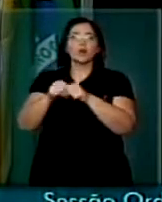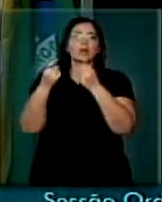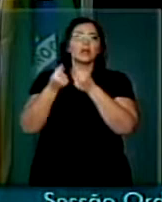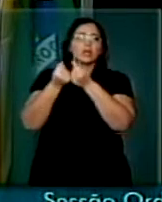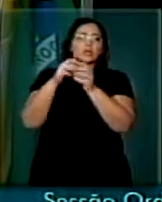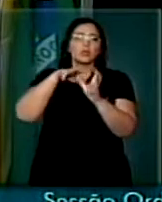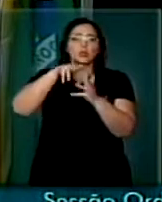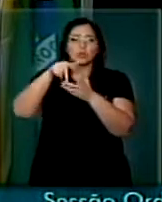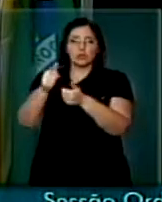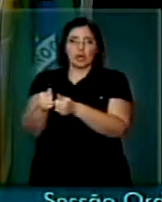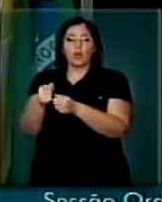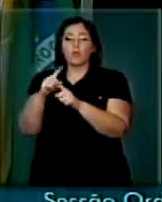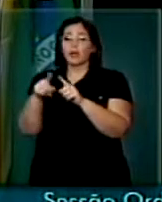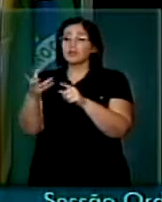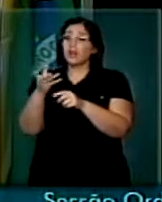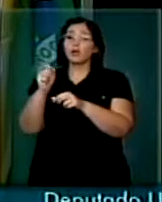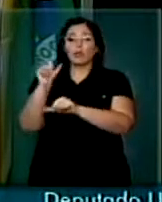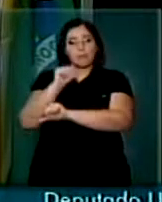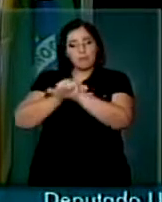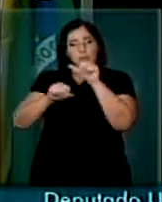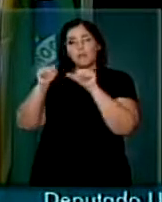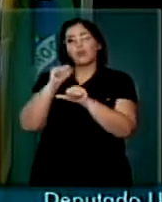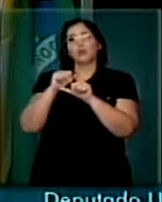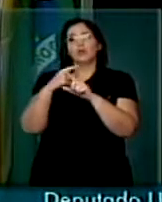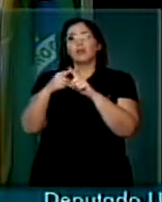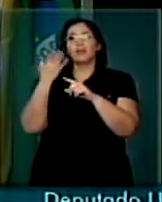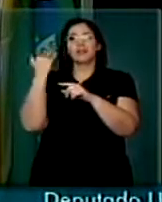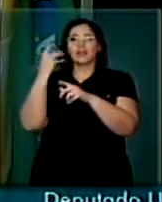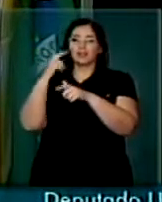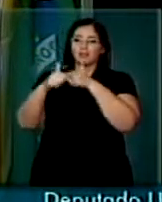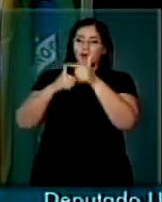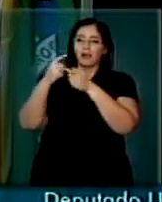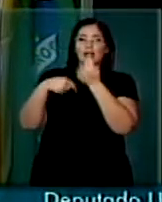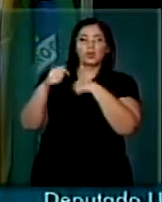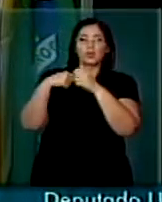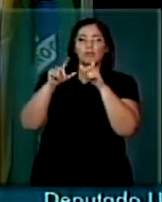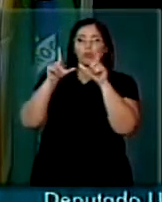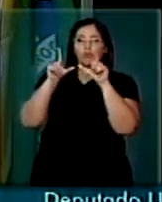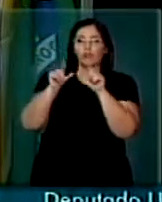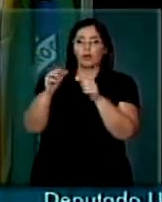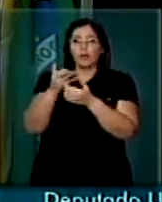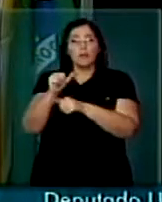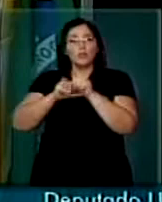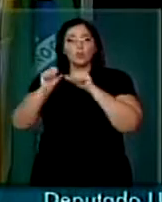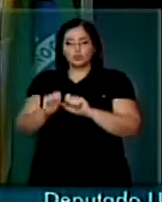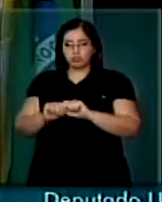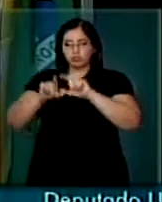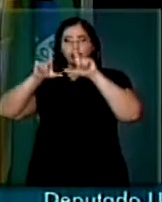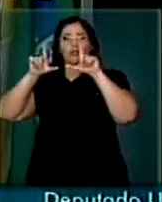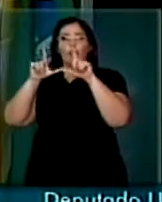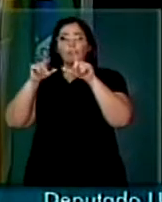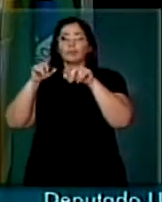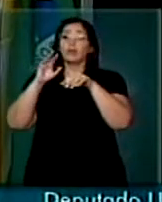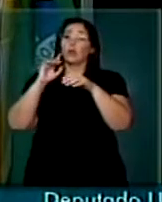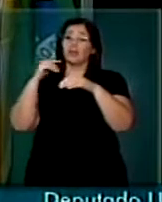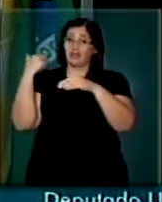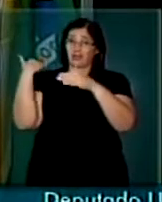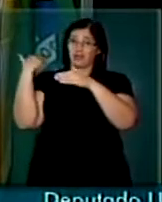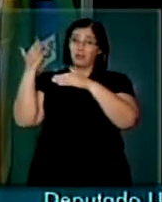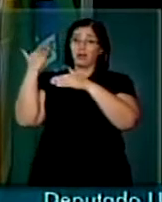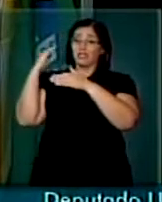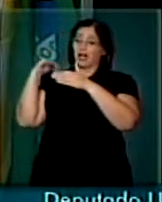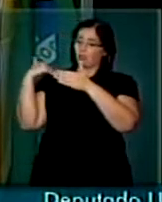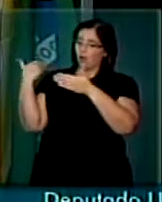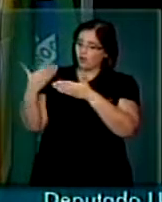de que se revertesse a queda nas atividades econômicas então observada. Desde então, naquele momento, cerca de